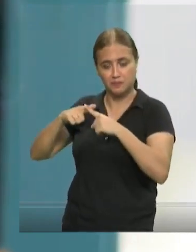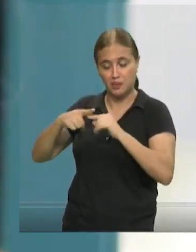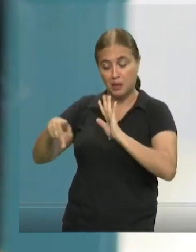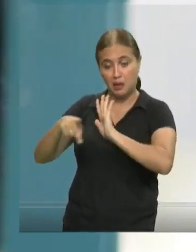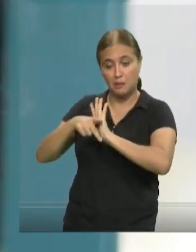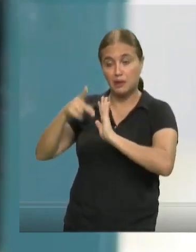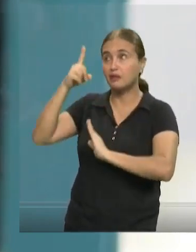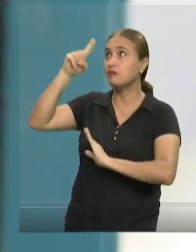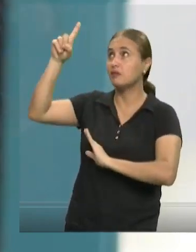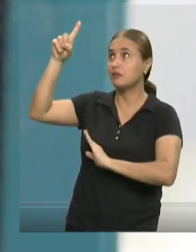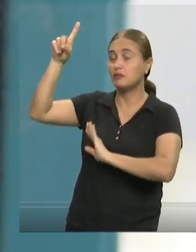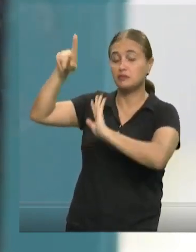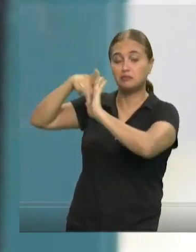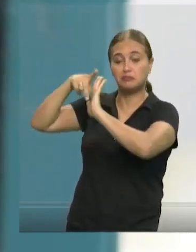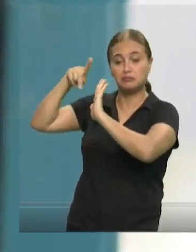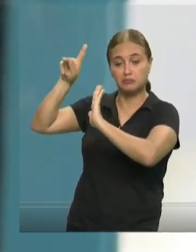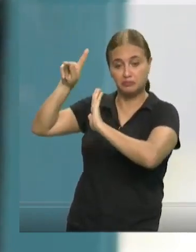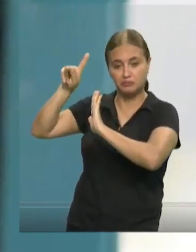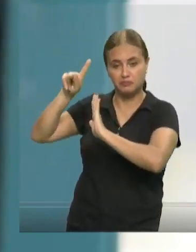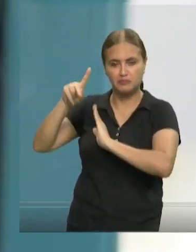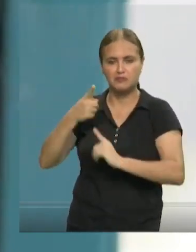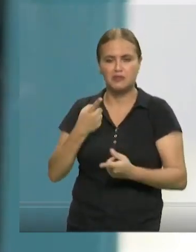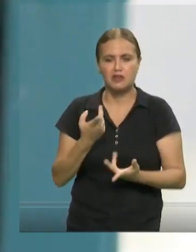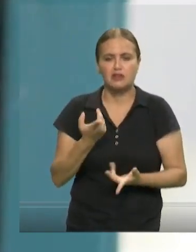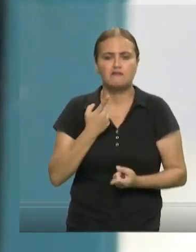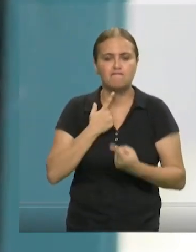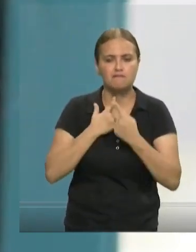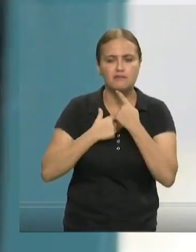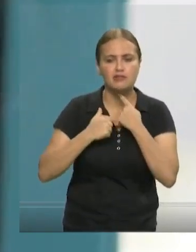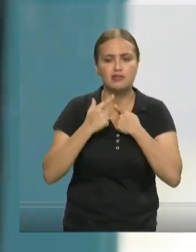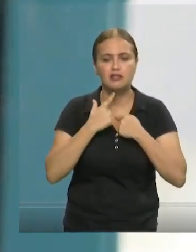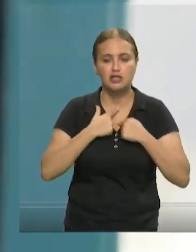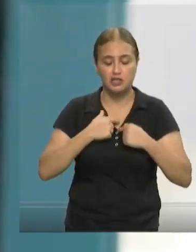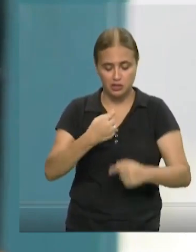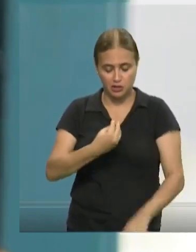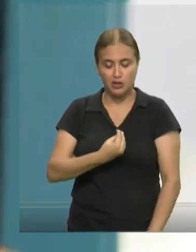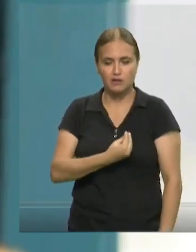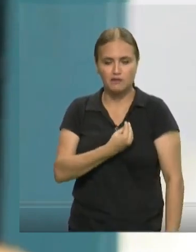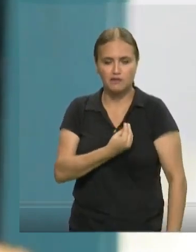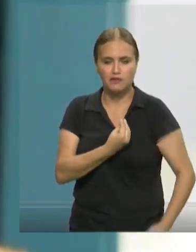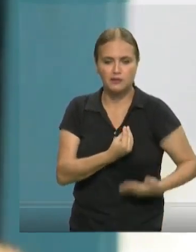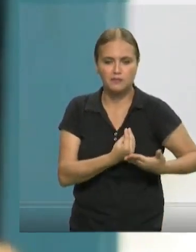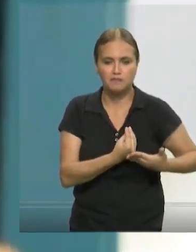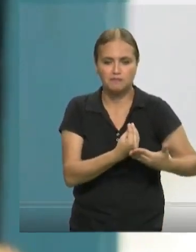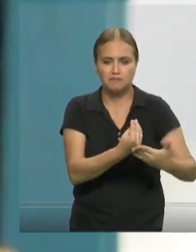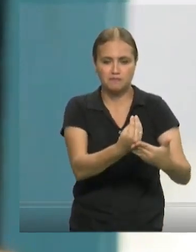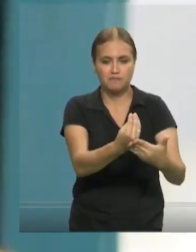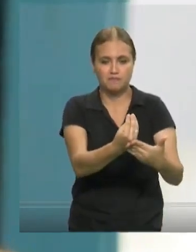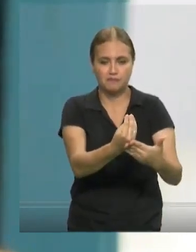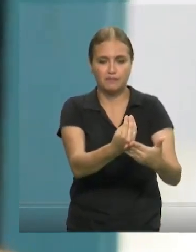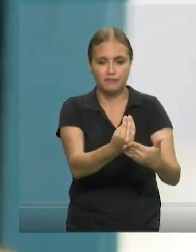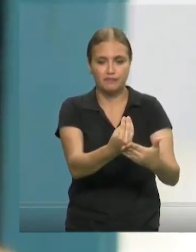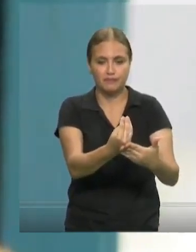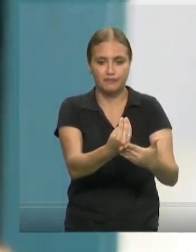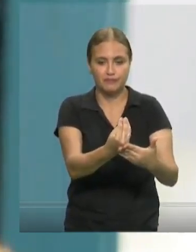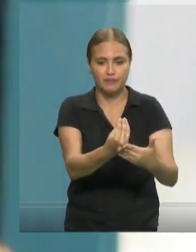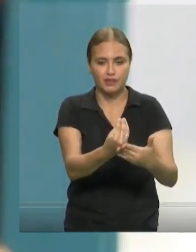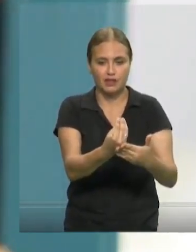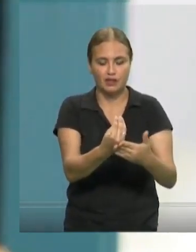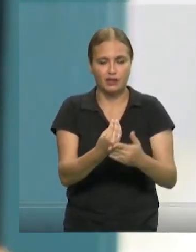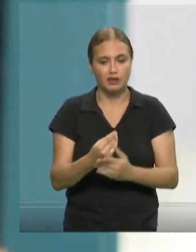Exatamente porque é tão forte a minha fome de me dar a algo ou a alguém, que eu me tornei bastante arisca.